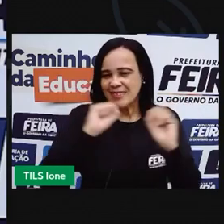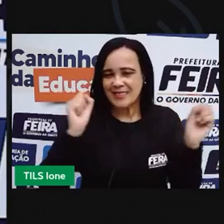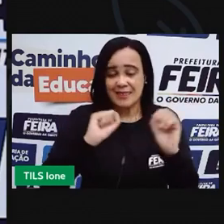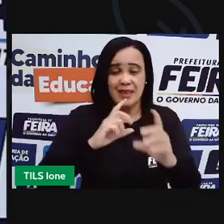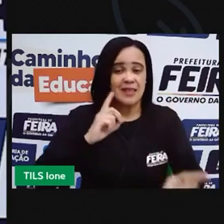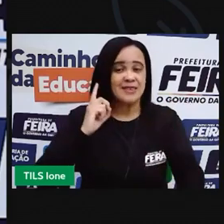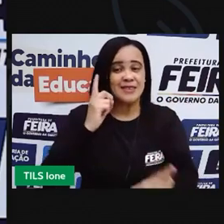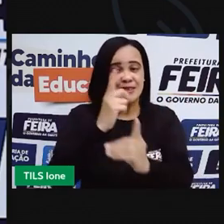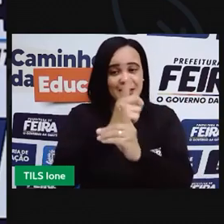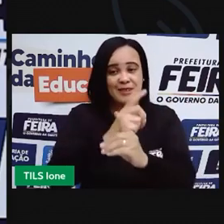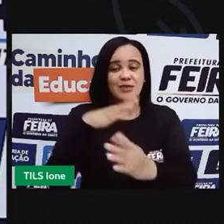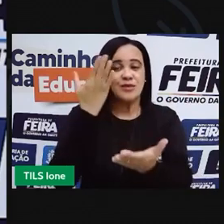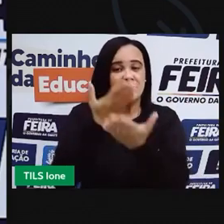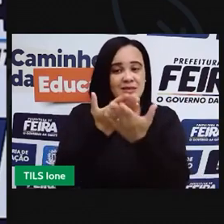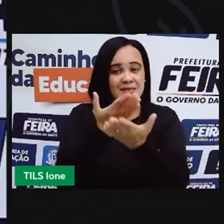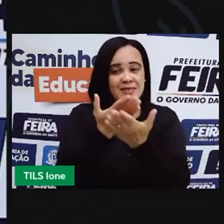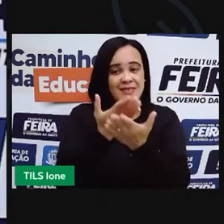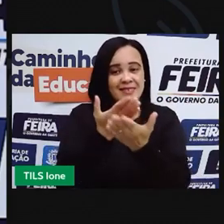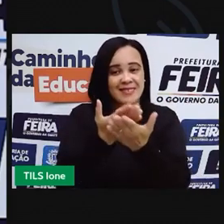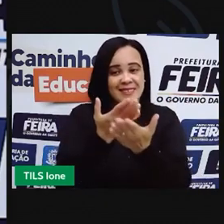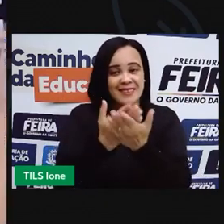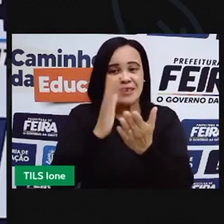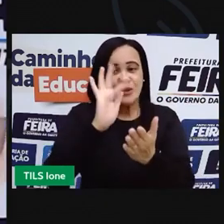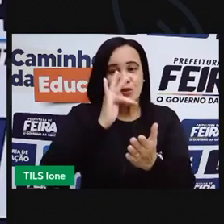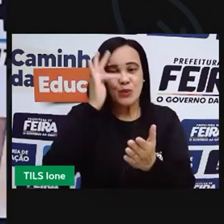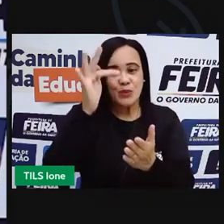se encontra na próxima aula. Certo?